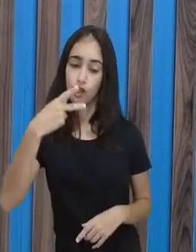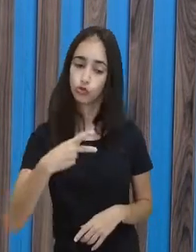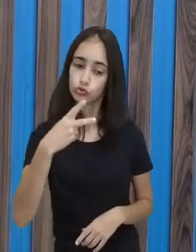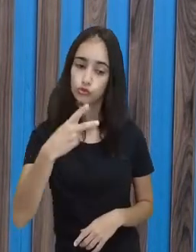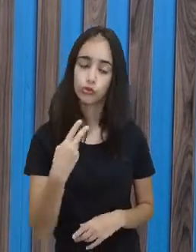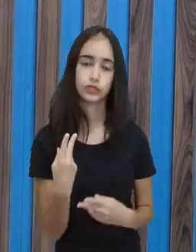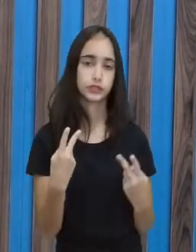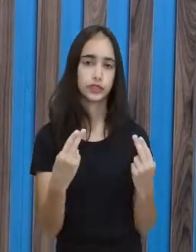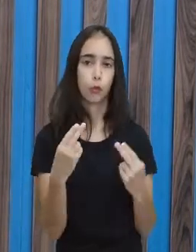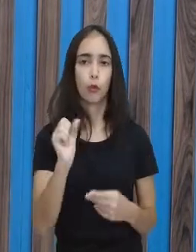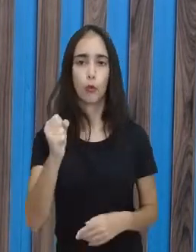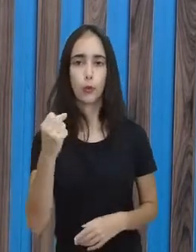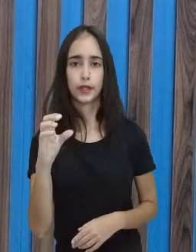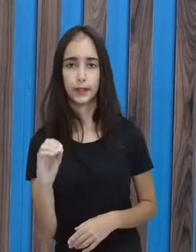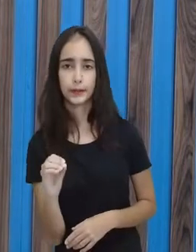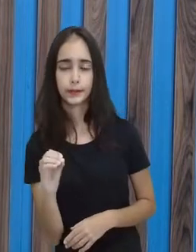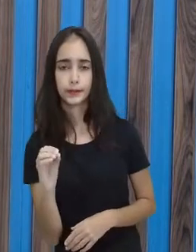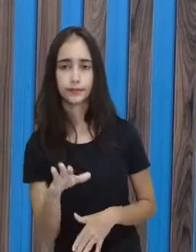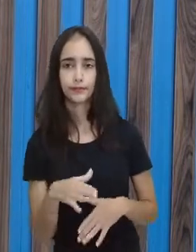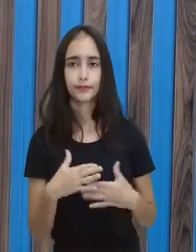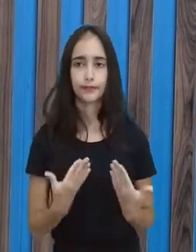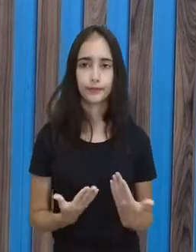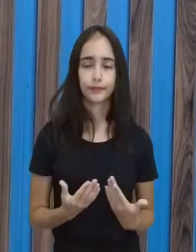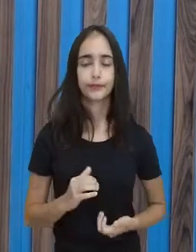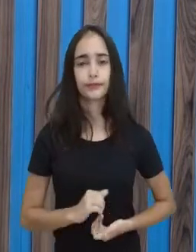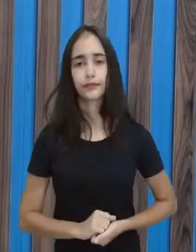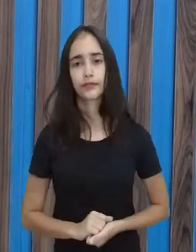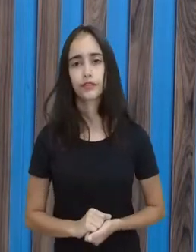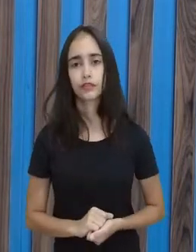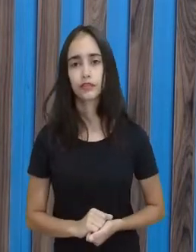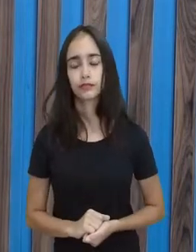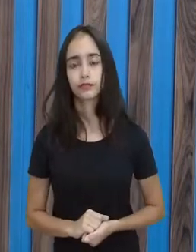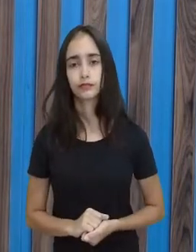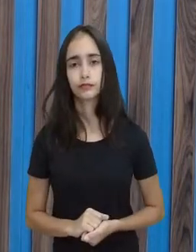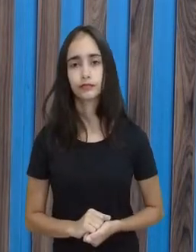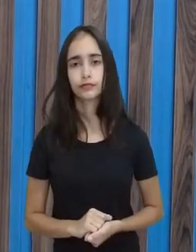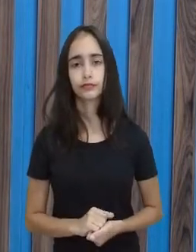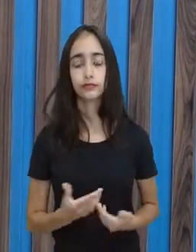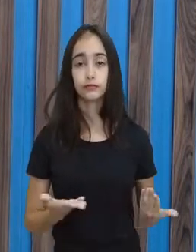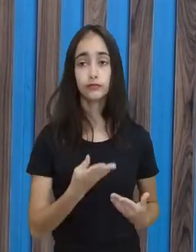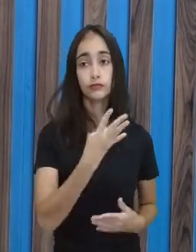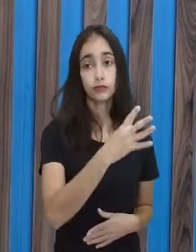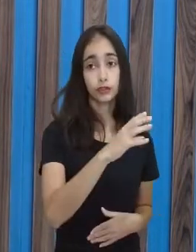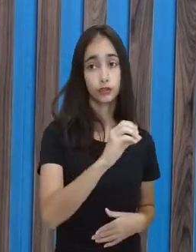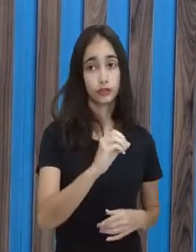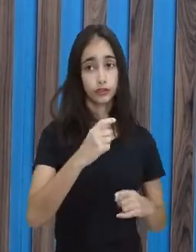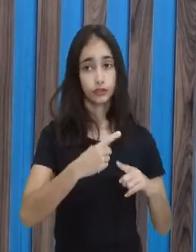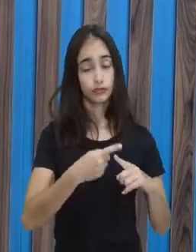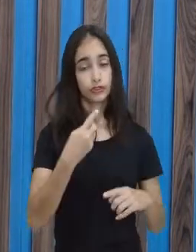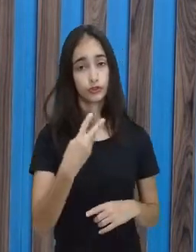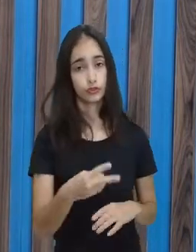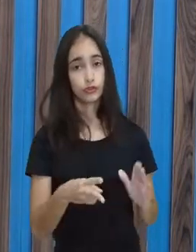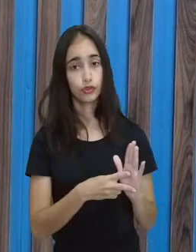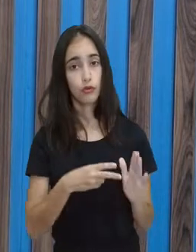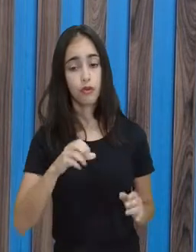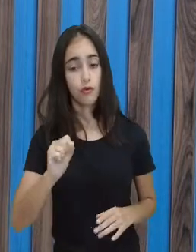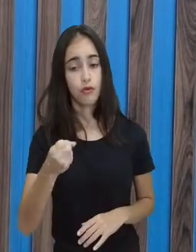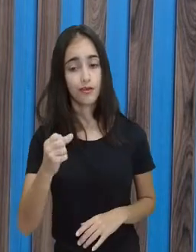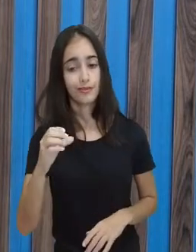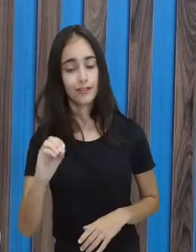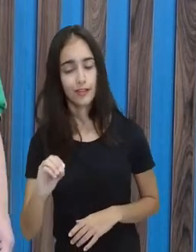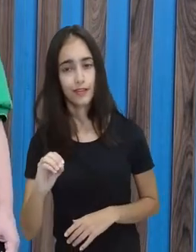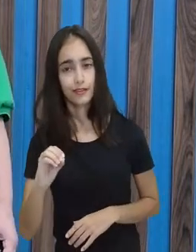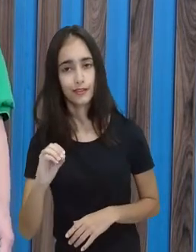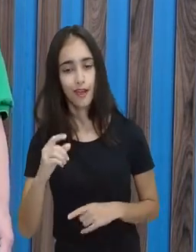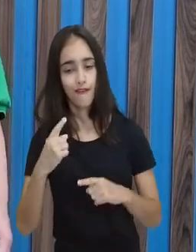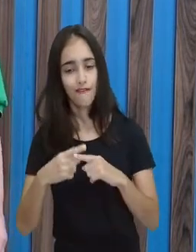Então, se eu pegar isso, é igual a isso. Certo? 40 vezes 2 é igual a 80 vezes C. E aí